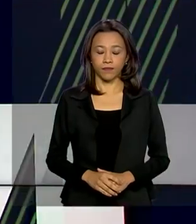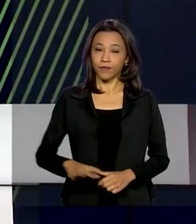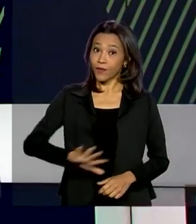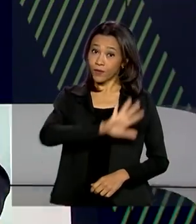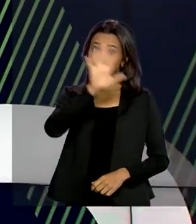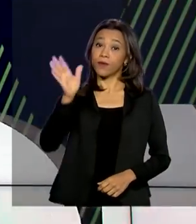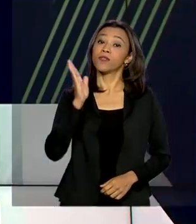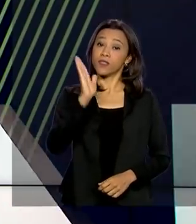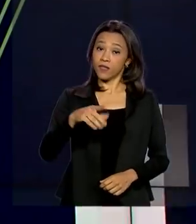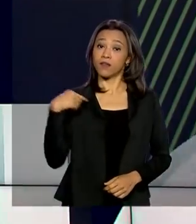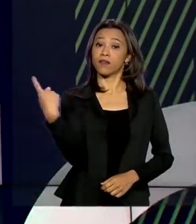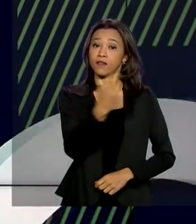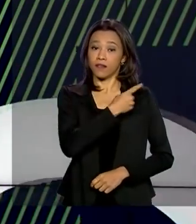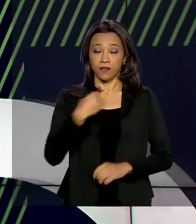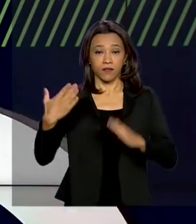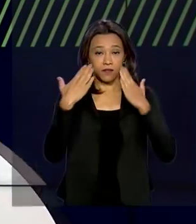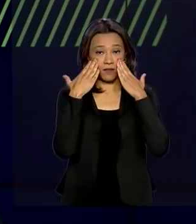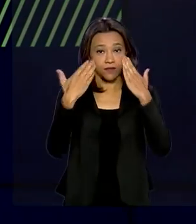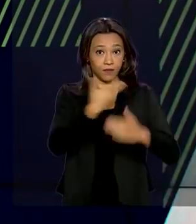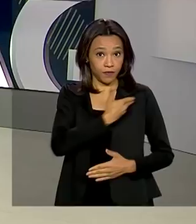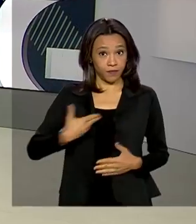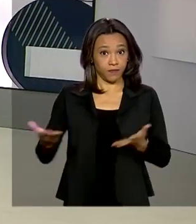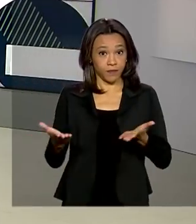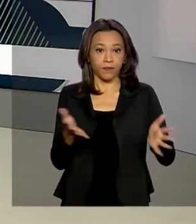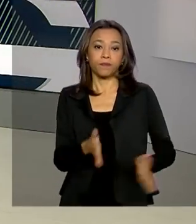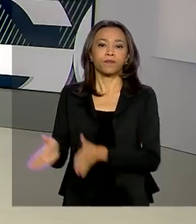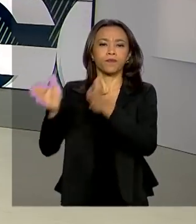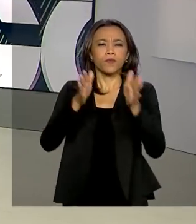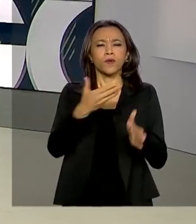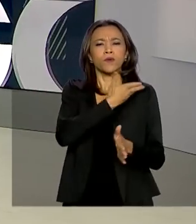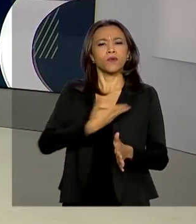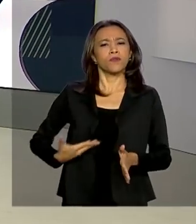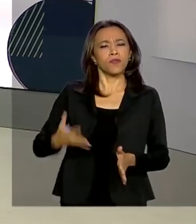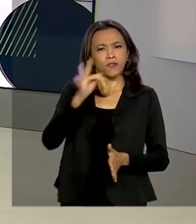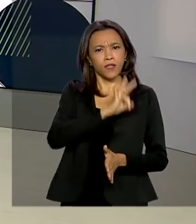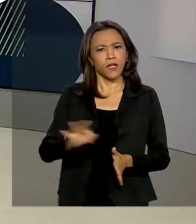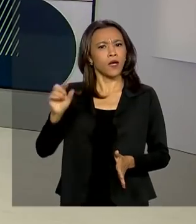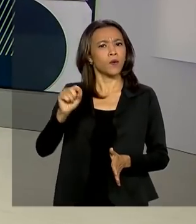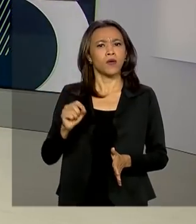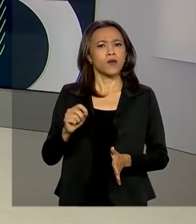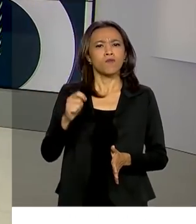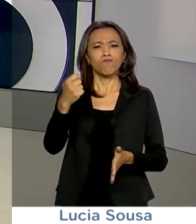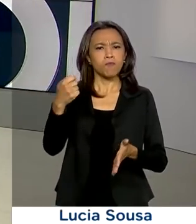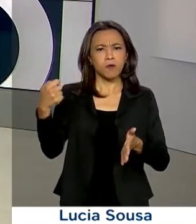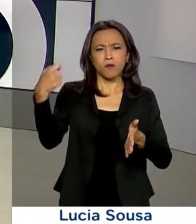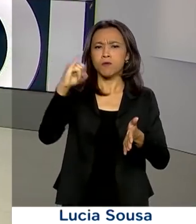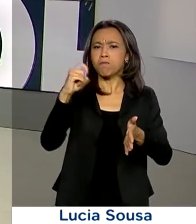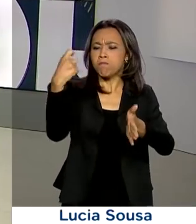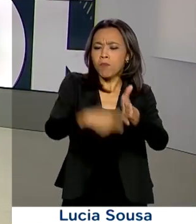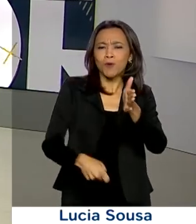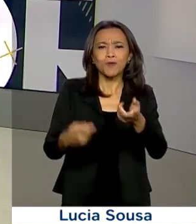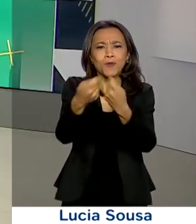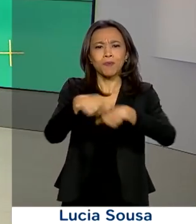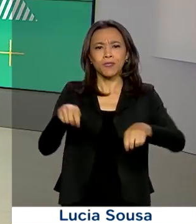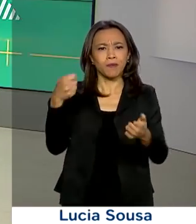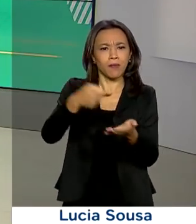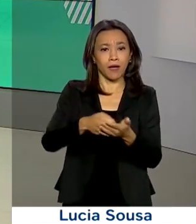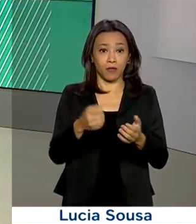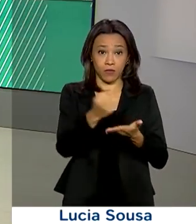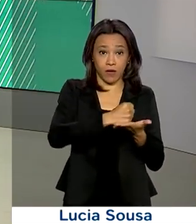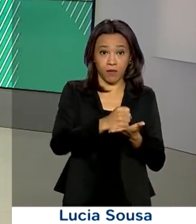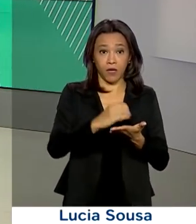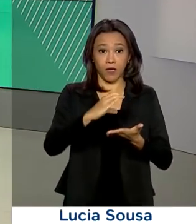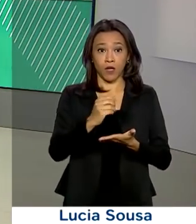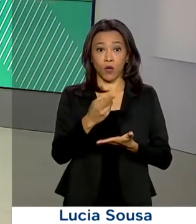Olá, já estamos no ar com o Governo Agora. O Governo Federal zerou o imposto de importação da cloroquina e